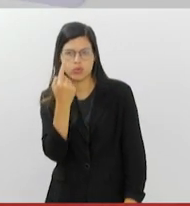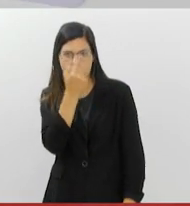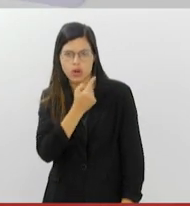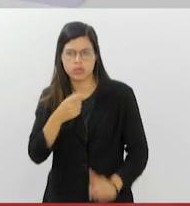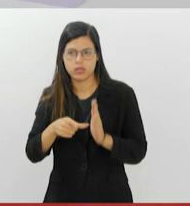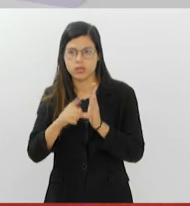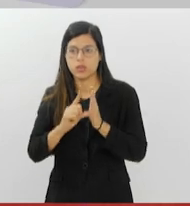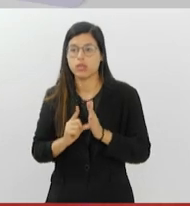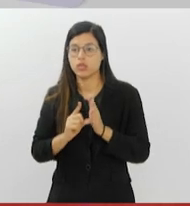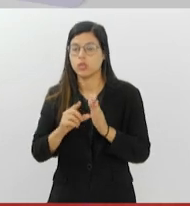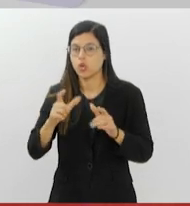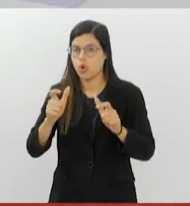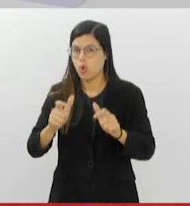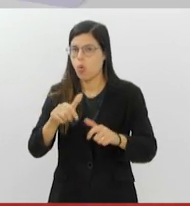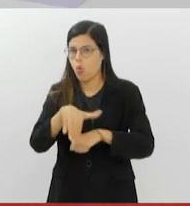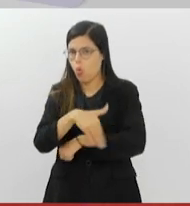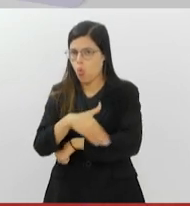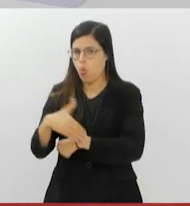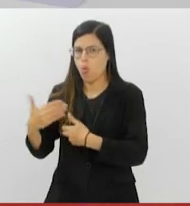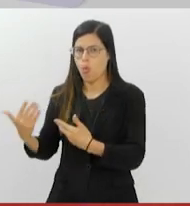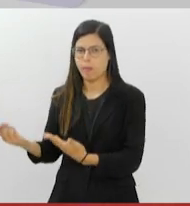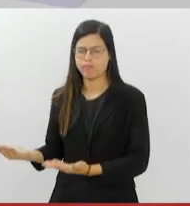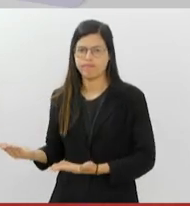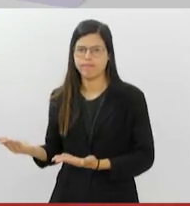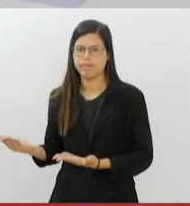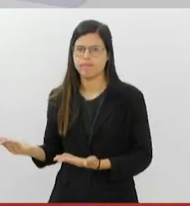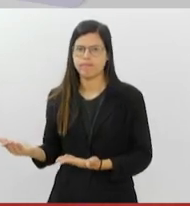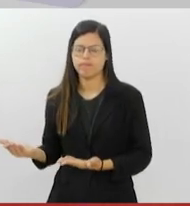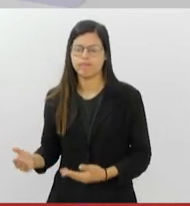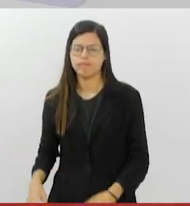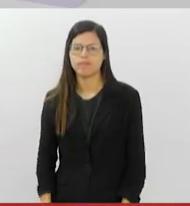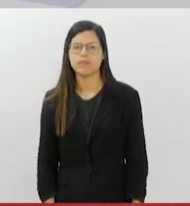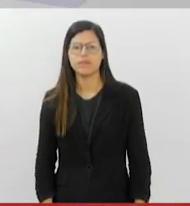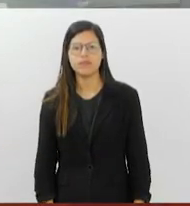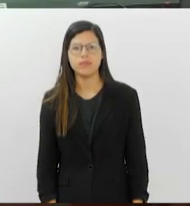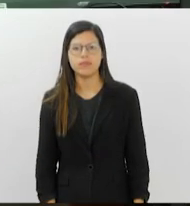localizado na Rua Francisco Sá, 299, na Várzea.